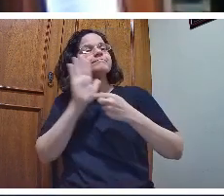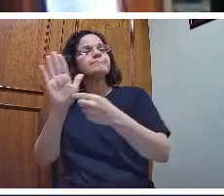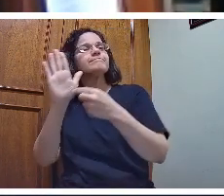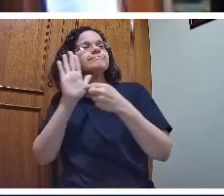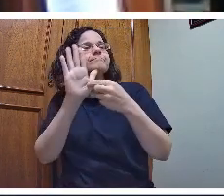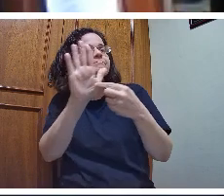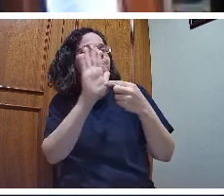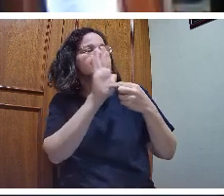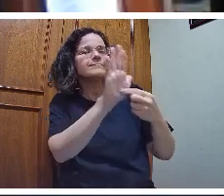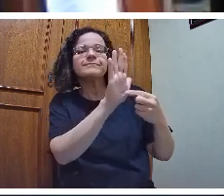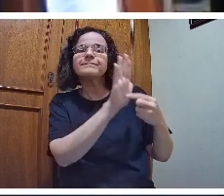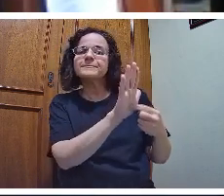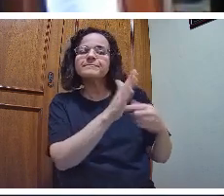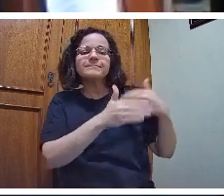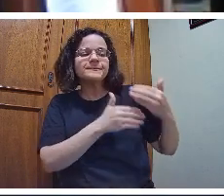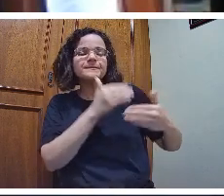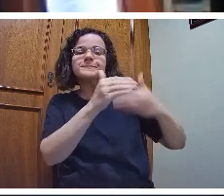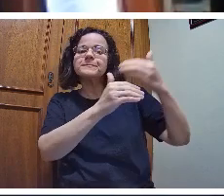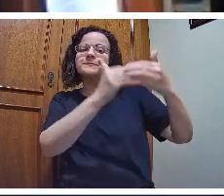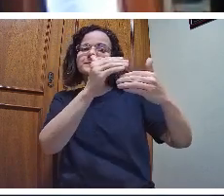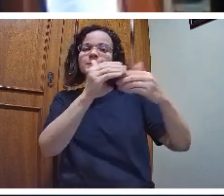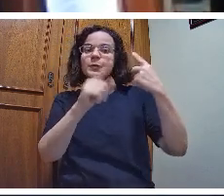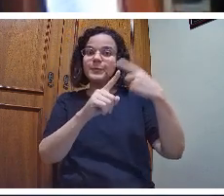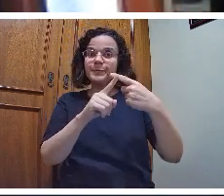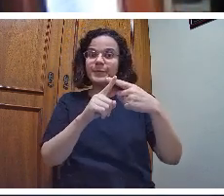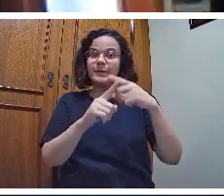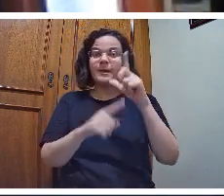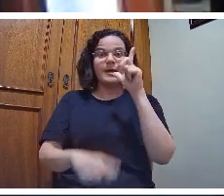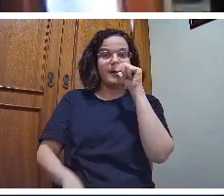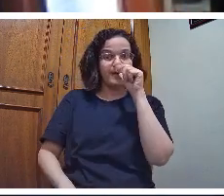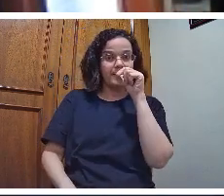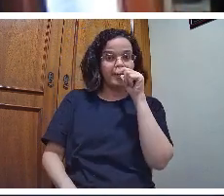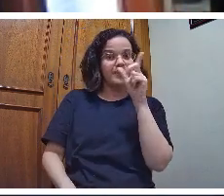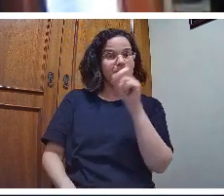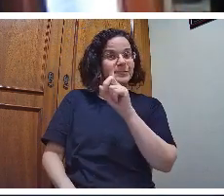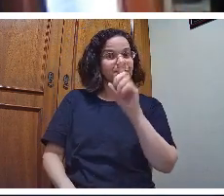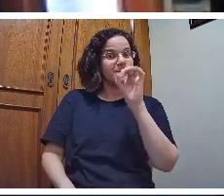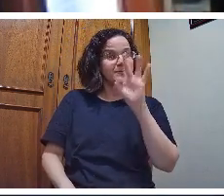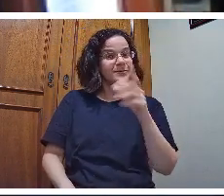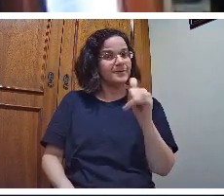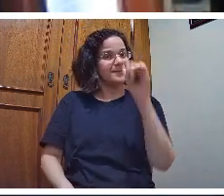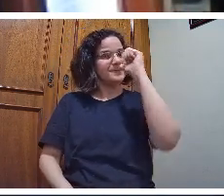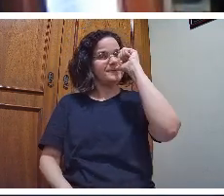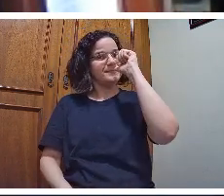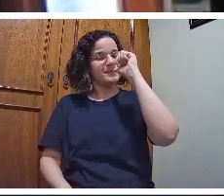que a concepção de água não é para beber.